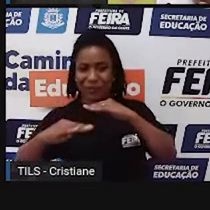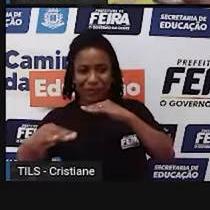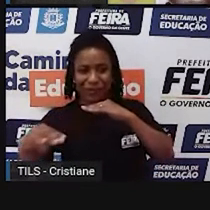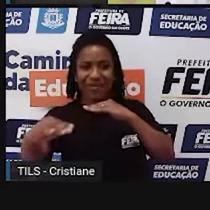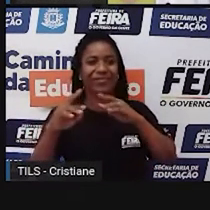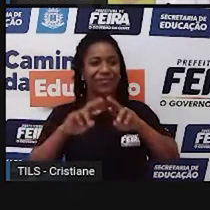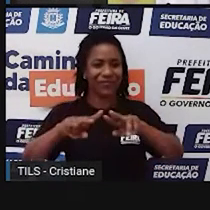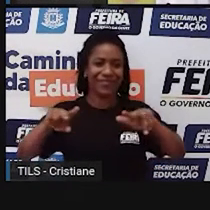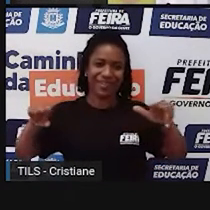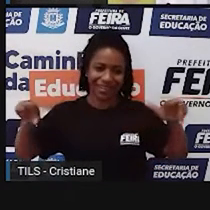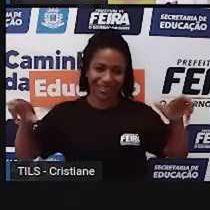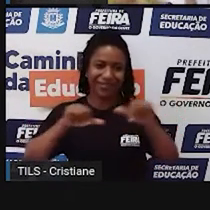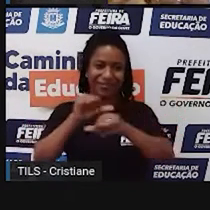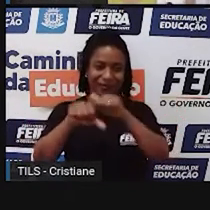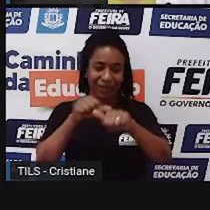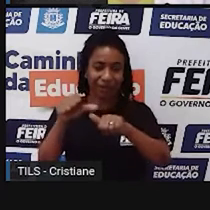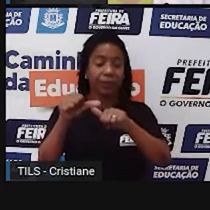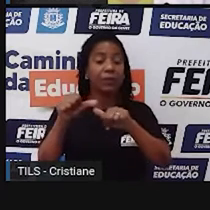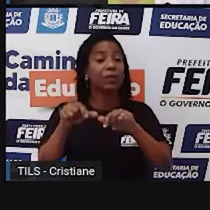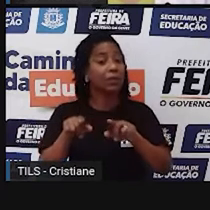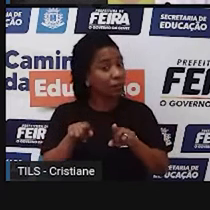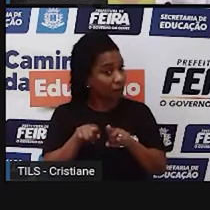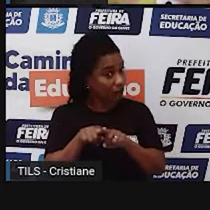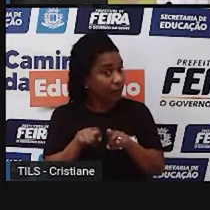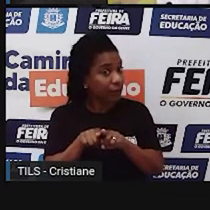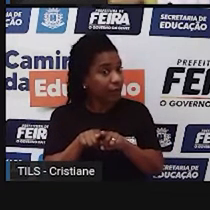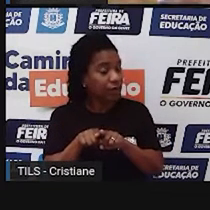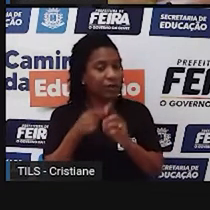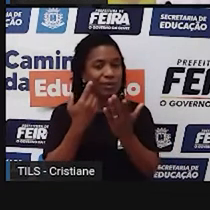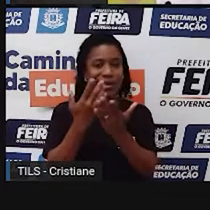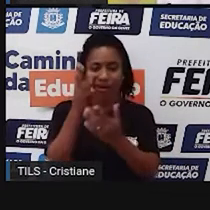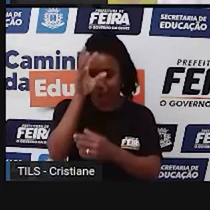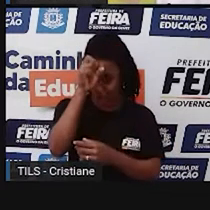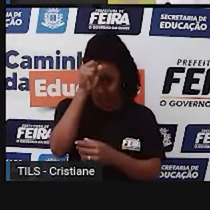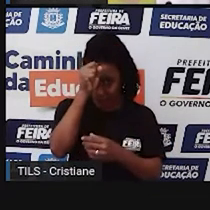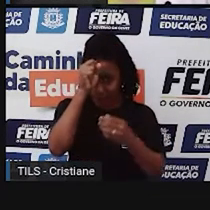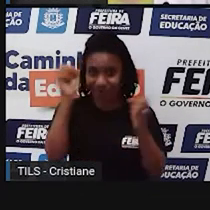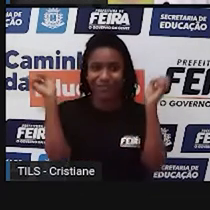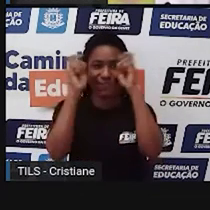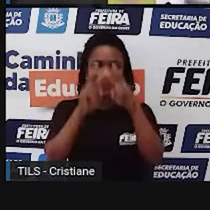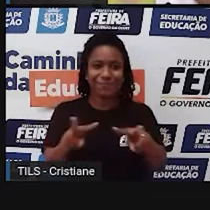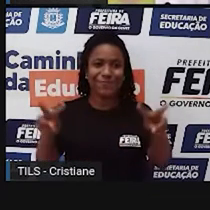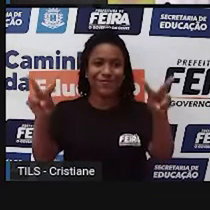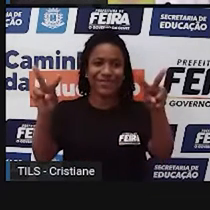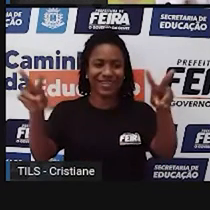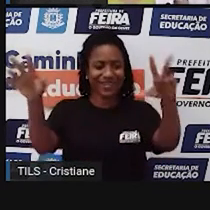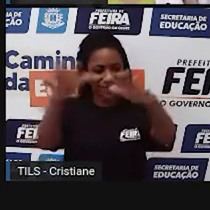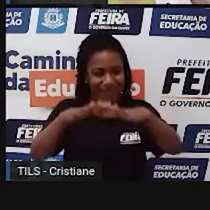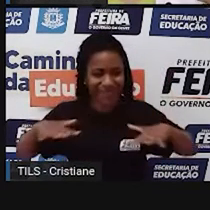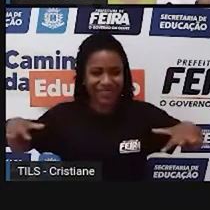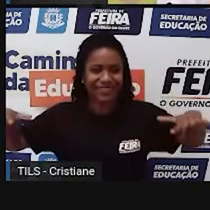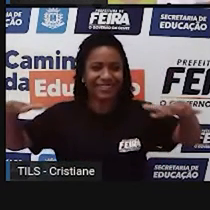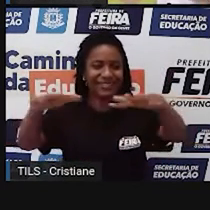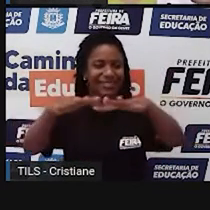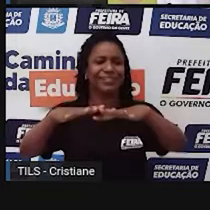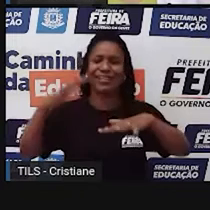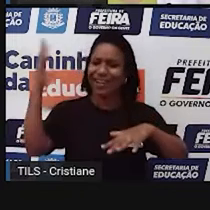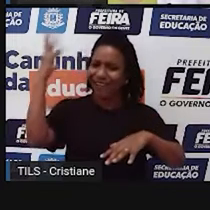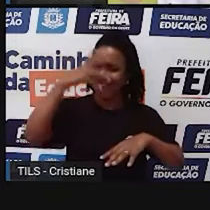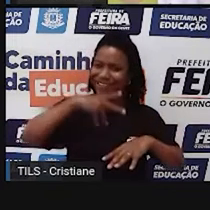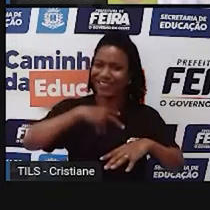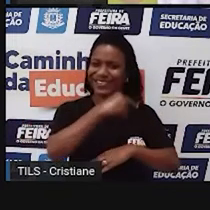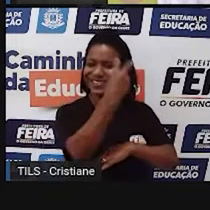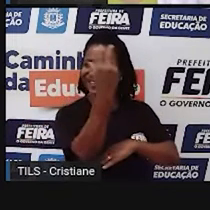estudamos, né, as paisagens, que essas paisagens, horas lindas, né, cheio de coisas pra gente